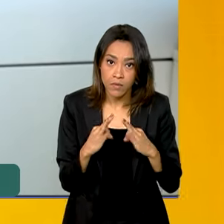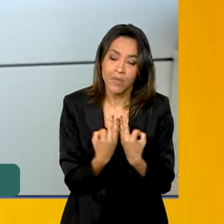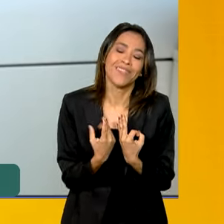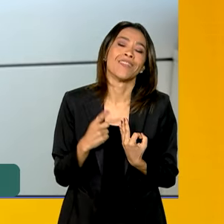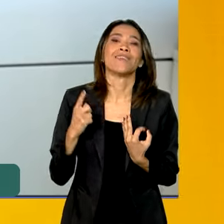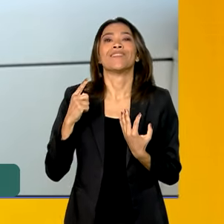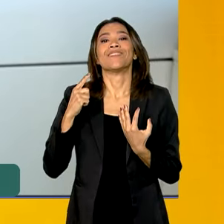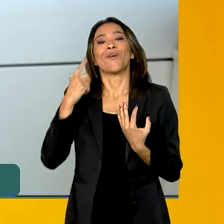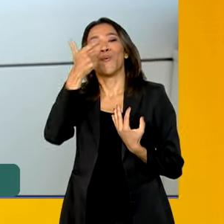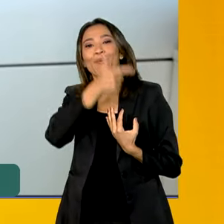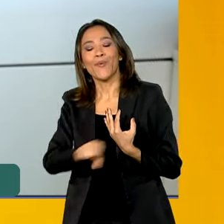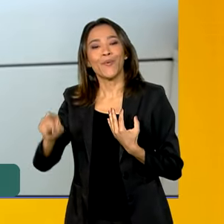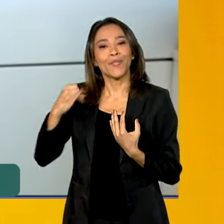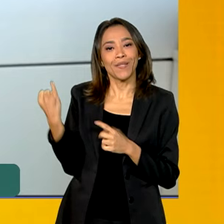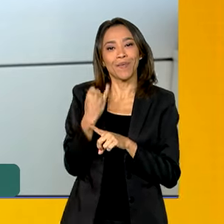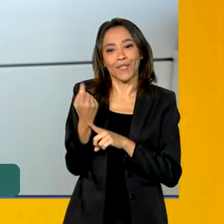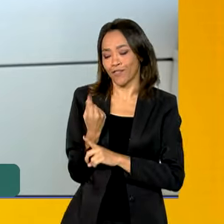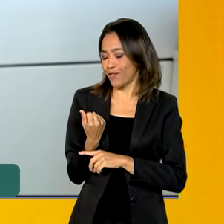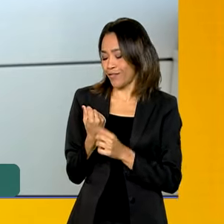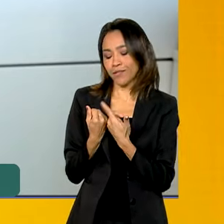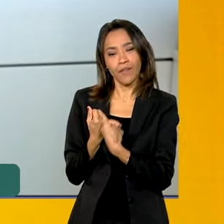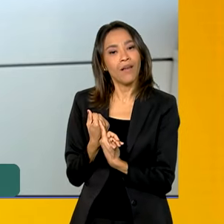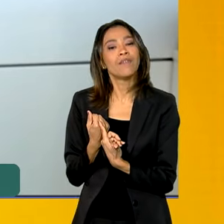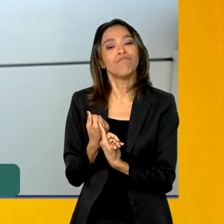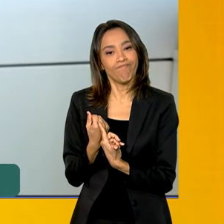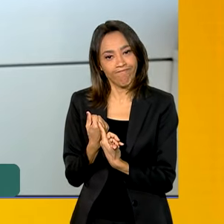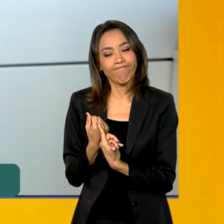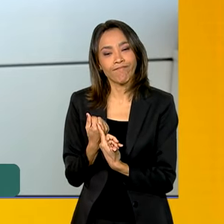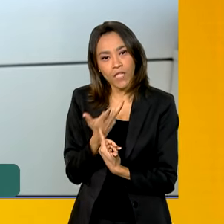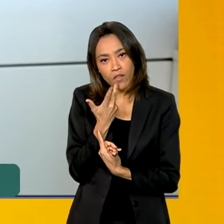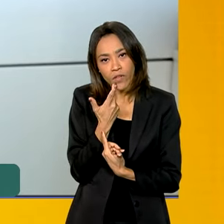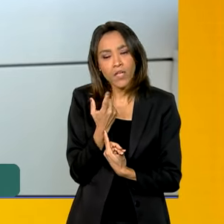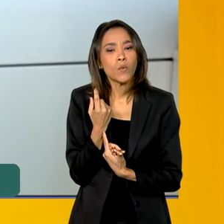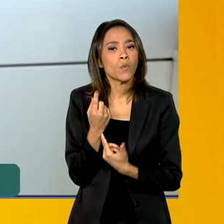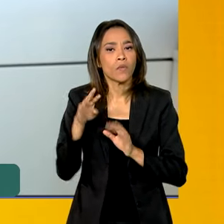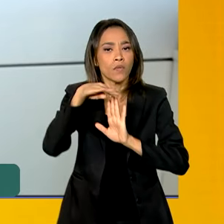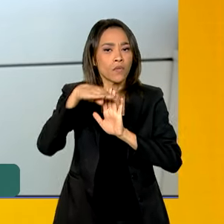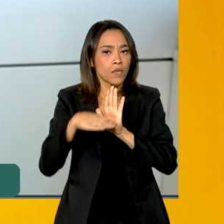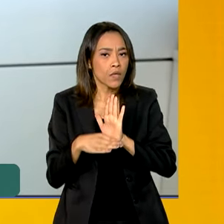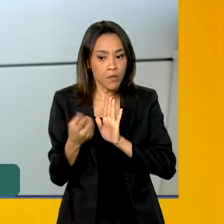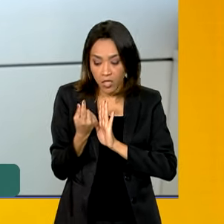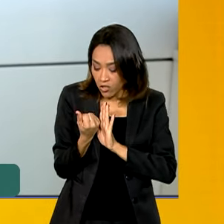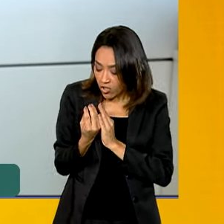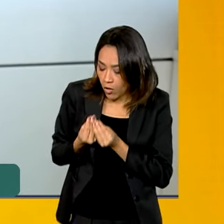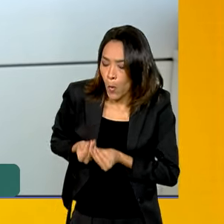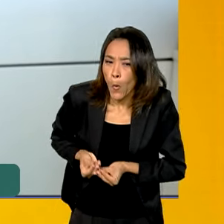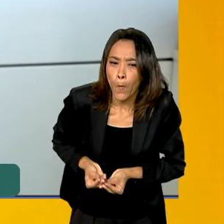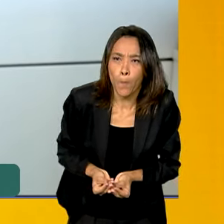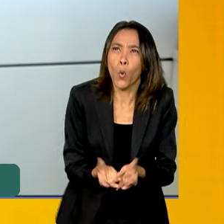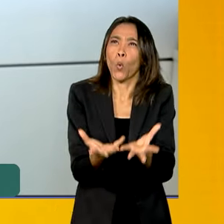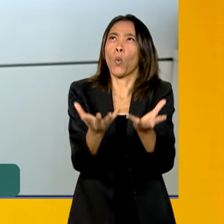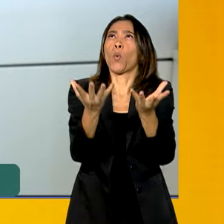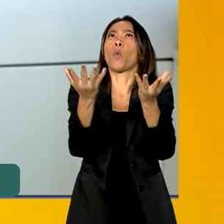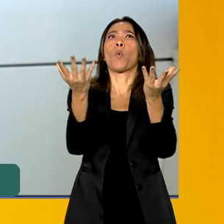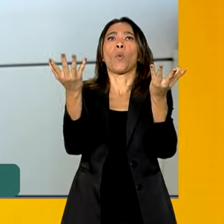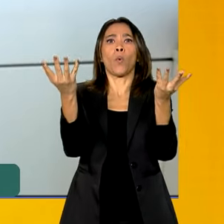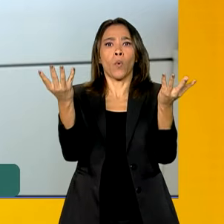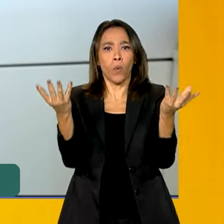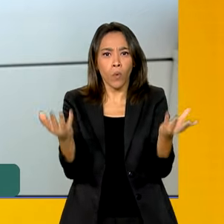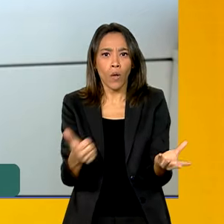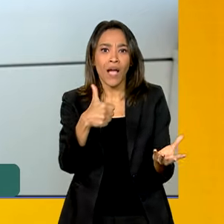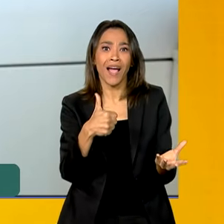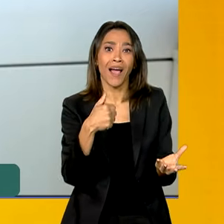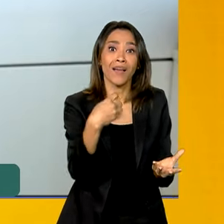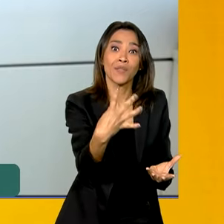financeiro chegando nessas localidades. Nós estamos falando de um programa que distribui renda em torno de 14